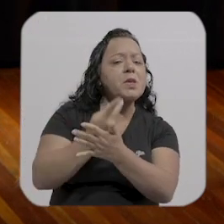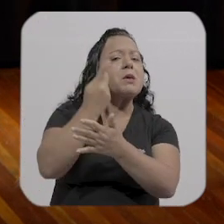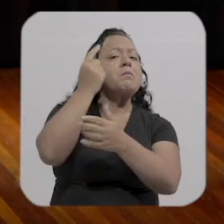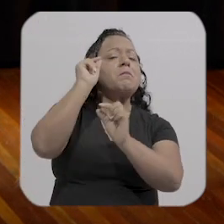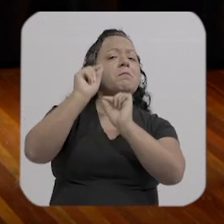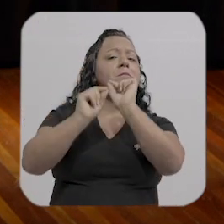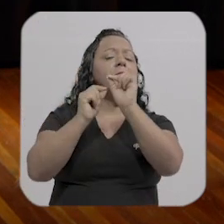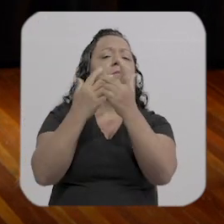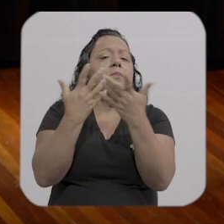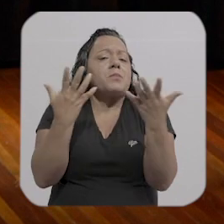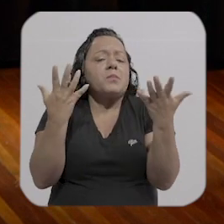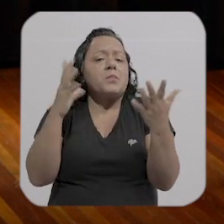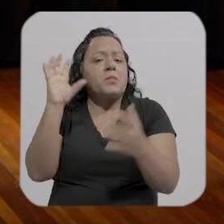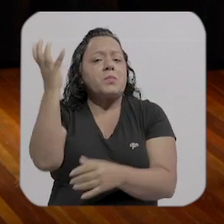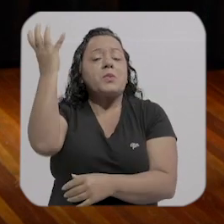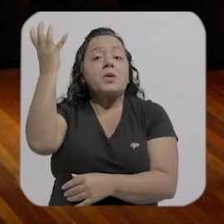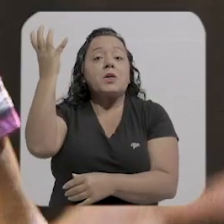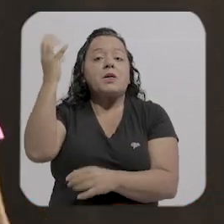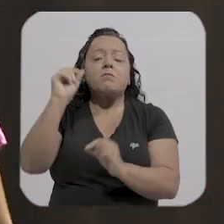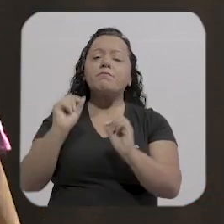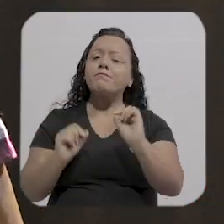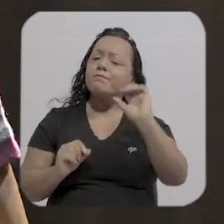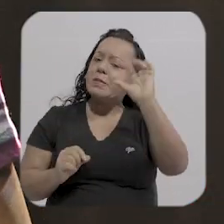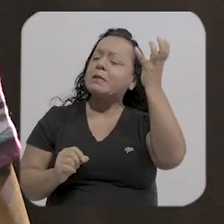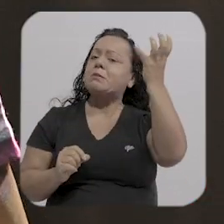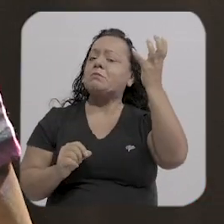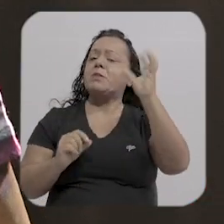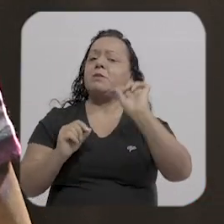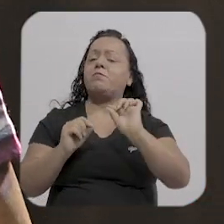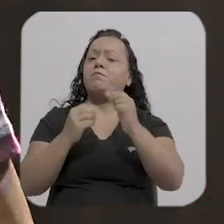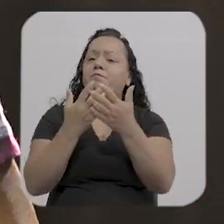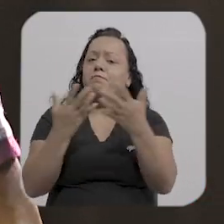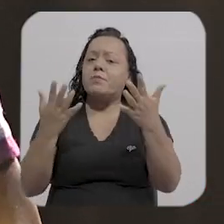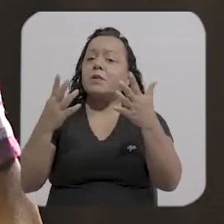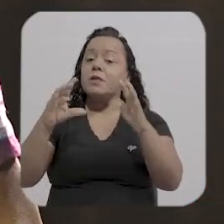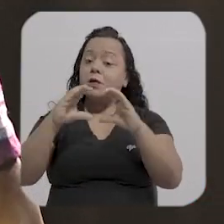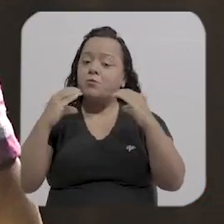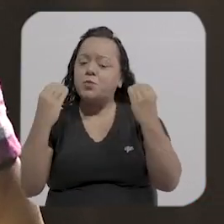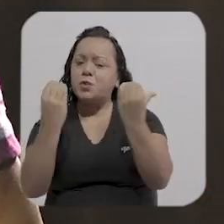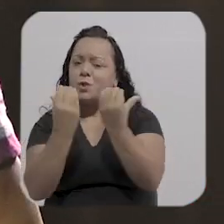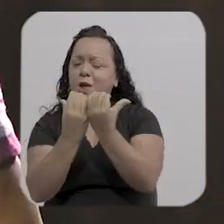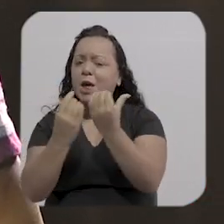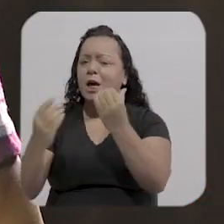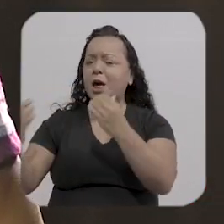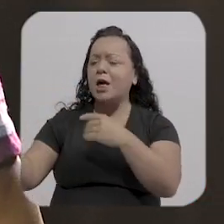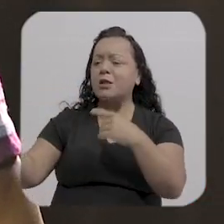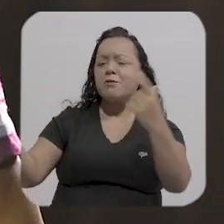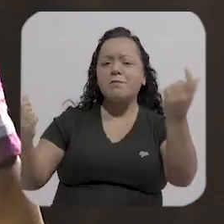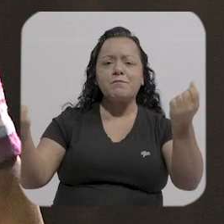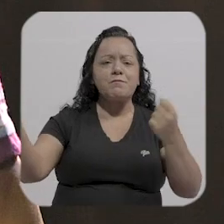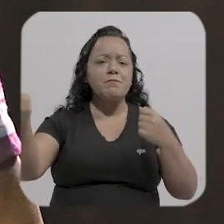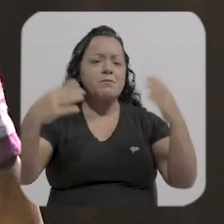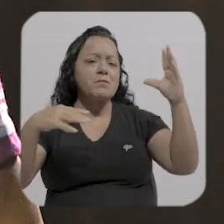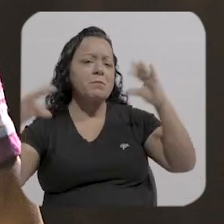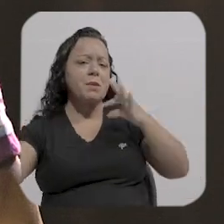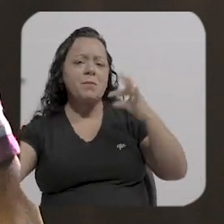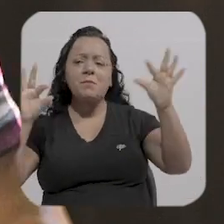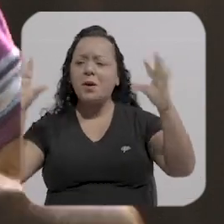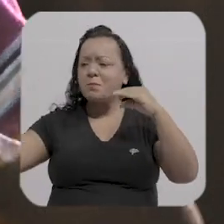à mudança do tempo, do clima, né? As chuvas e